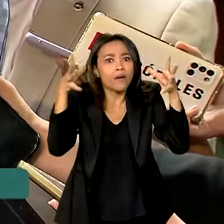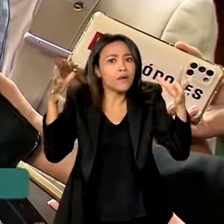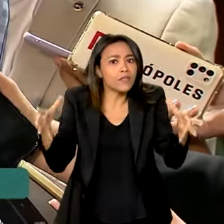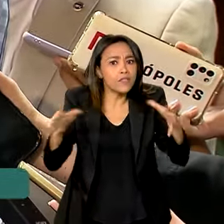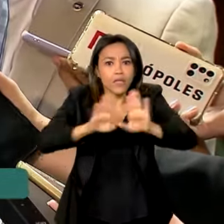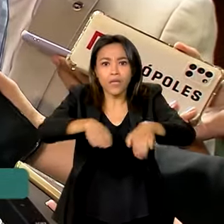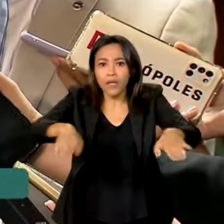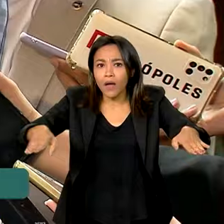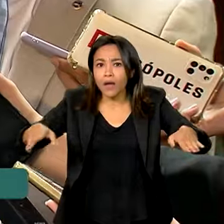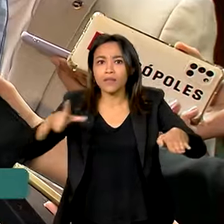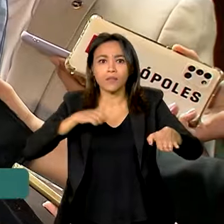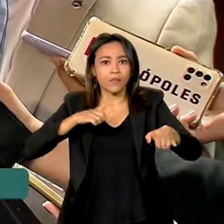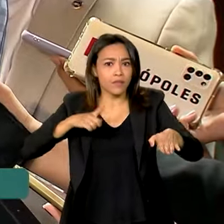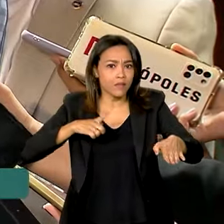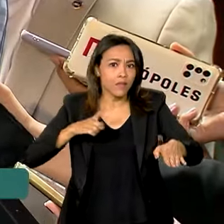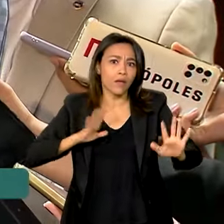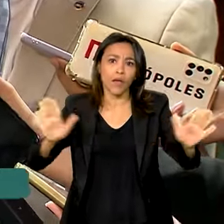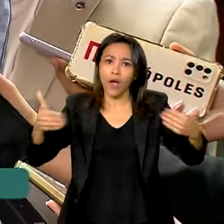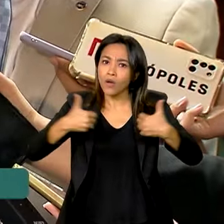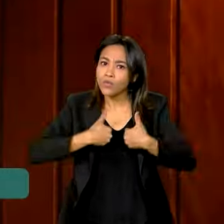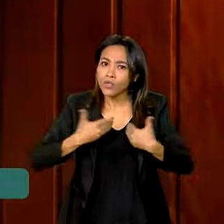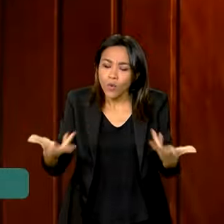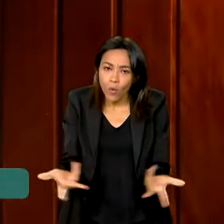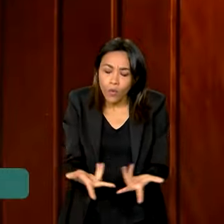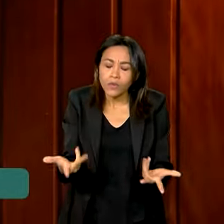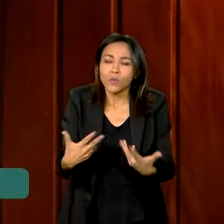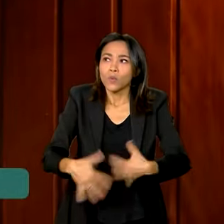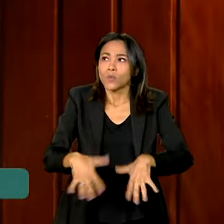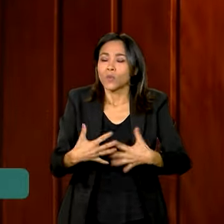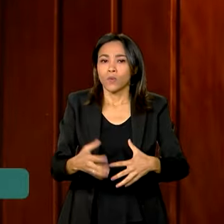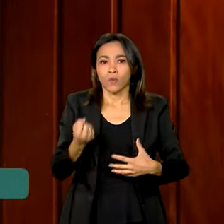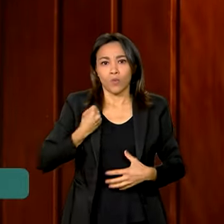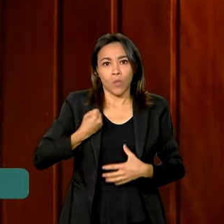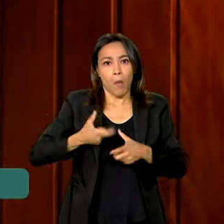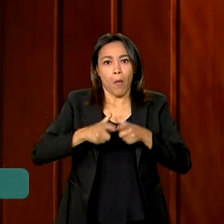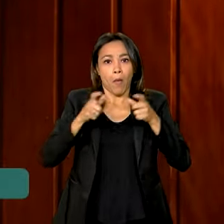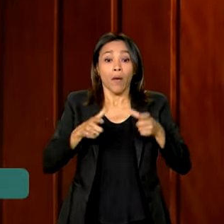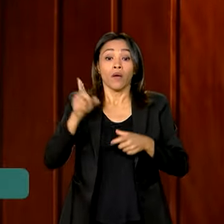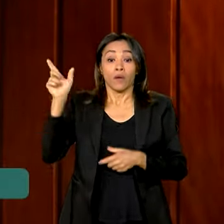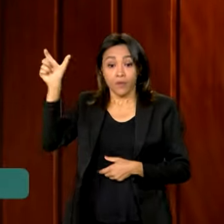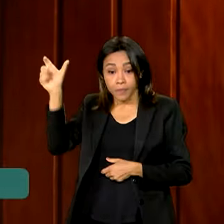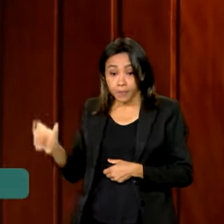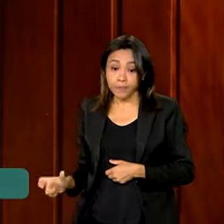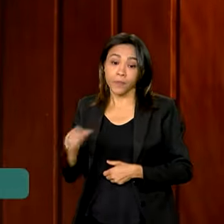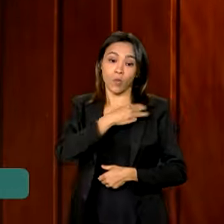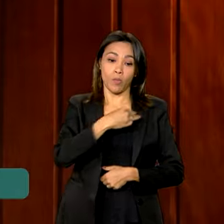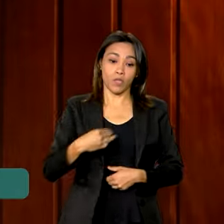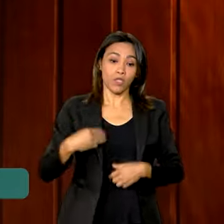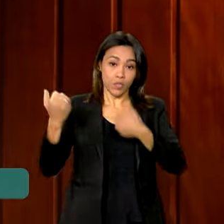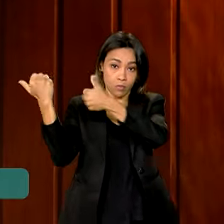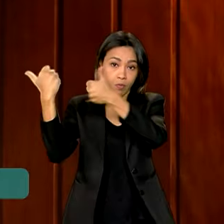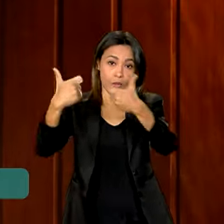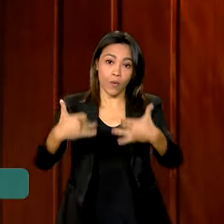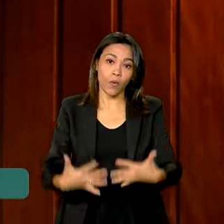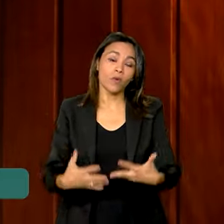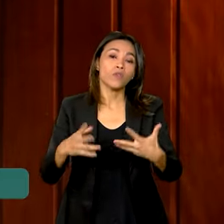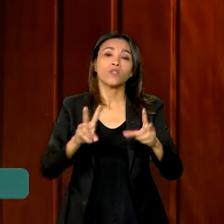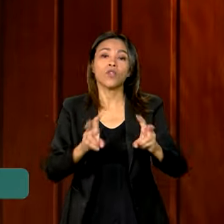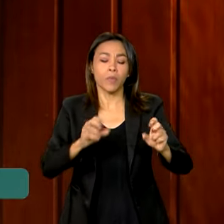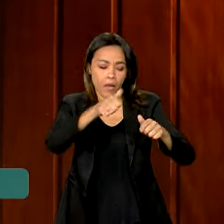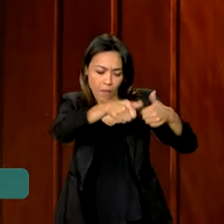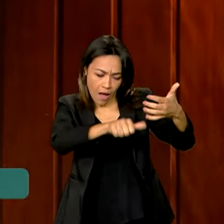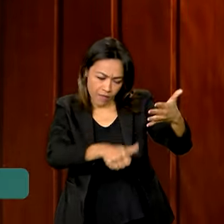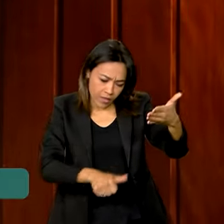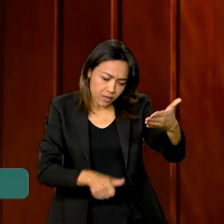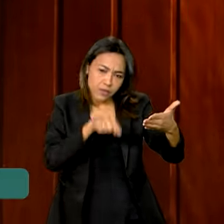de crianças com algum aspecto autista hoje. É muito grande. O ministro da Previdência Social também falou sobre a revisão dos benefícios